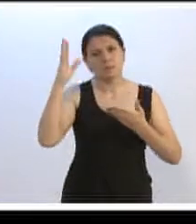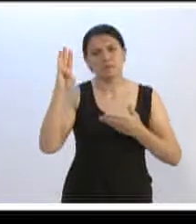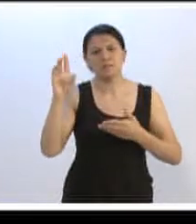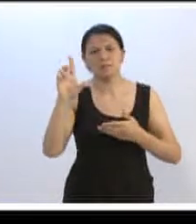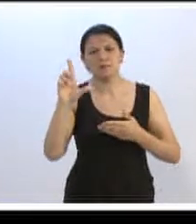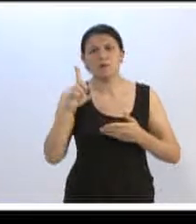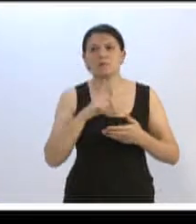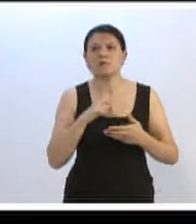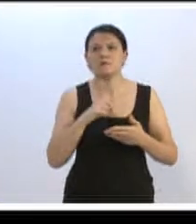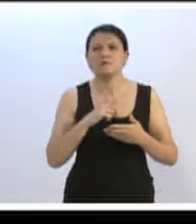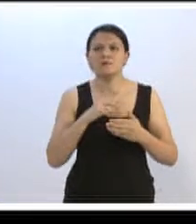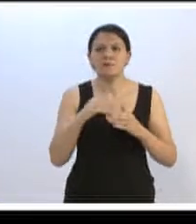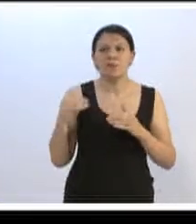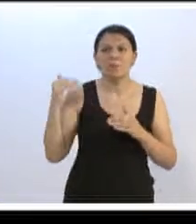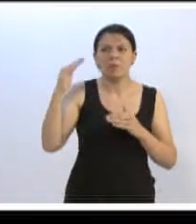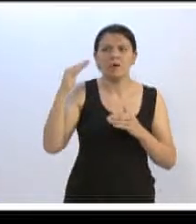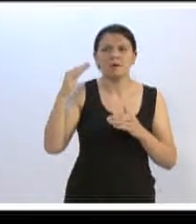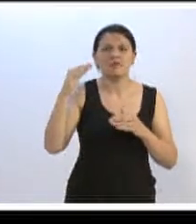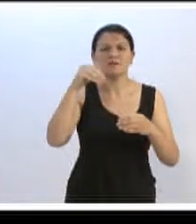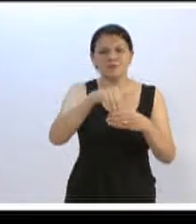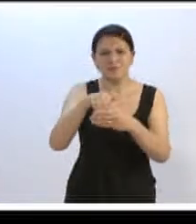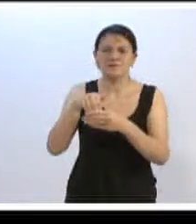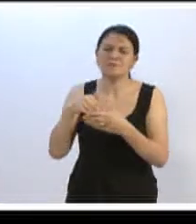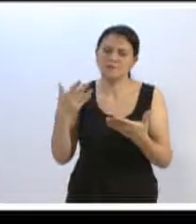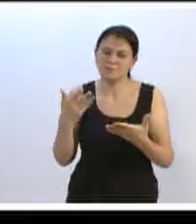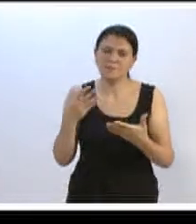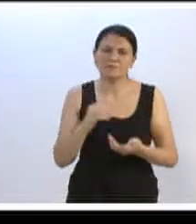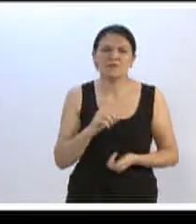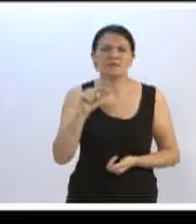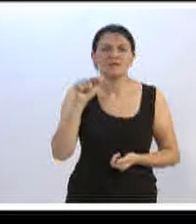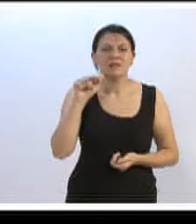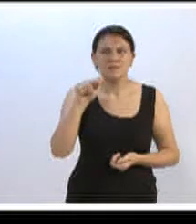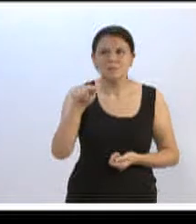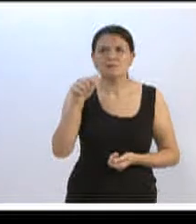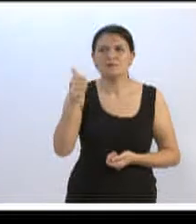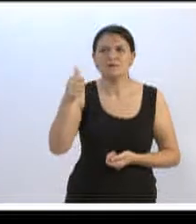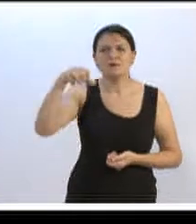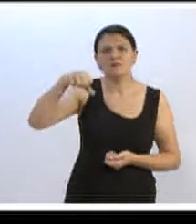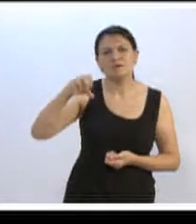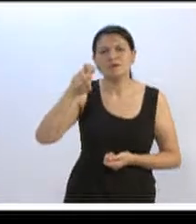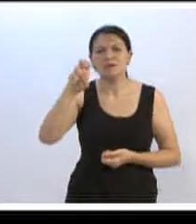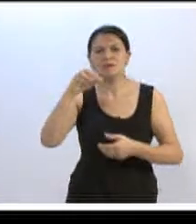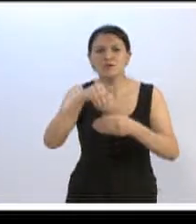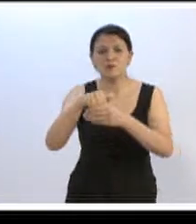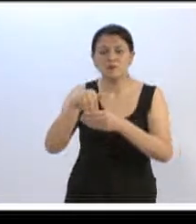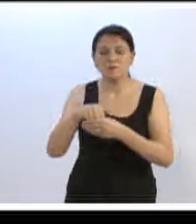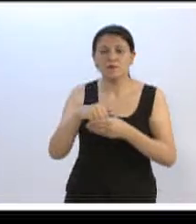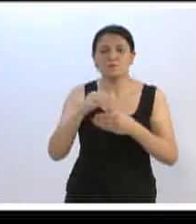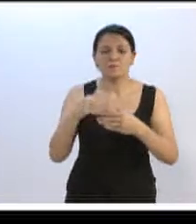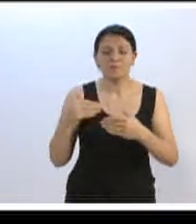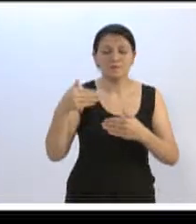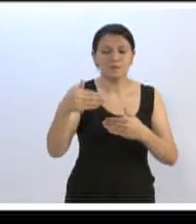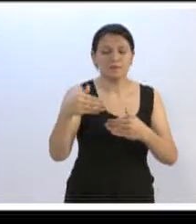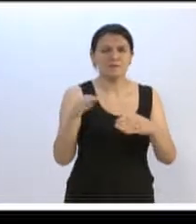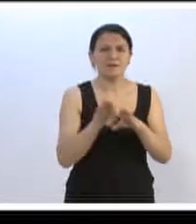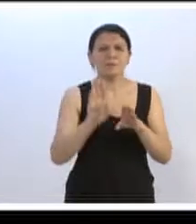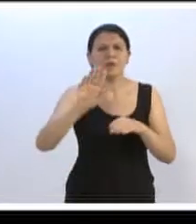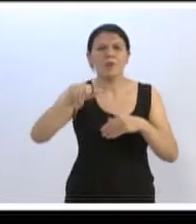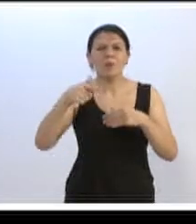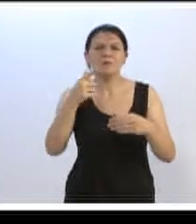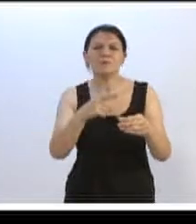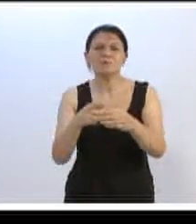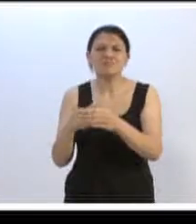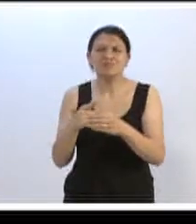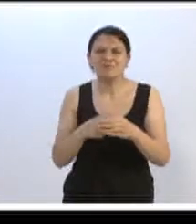onde obtive a maioria dos votos, obviamente, 7.195 votos. E na sequência, alguns dos outros municípios onde